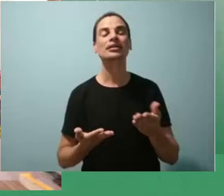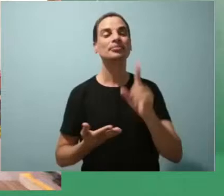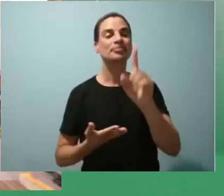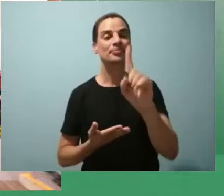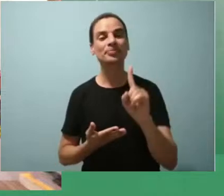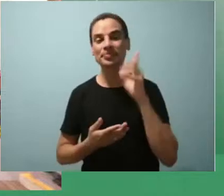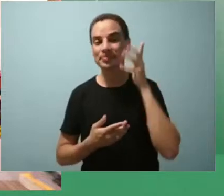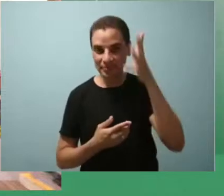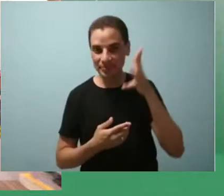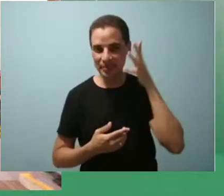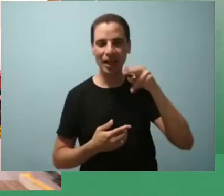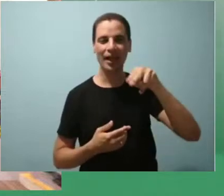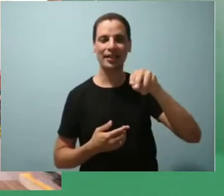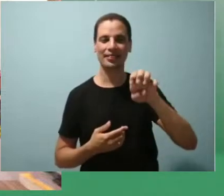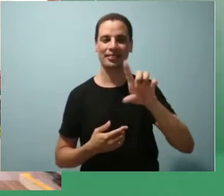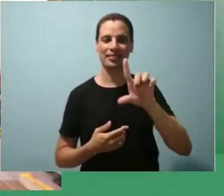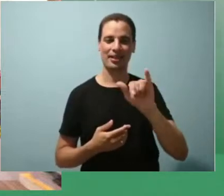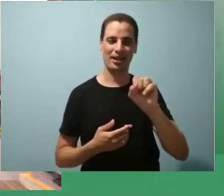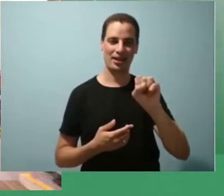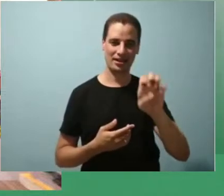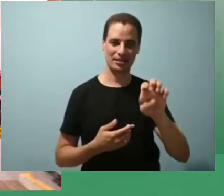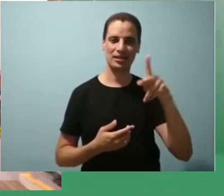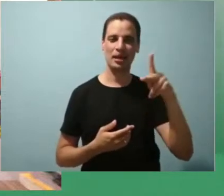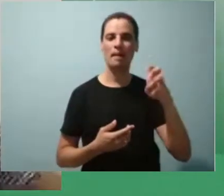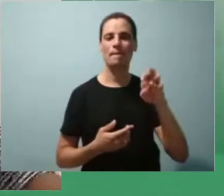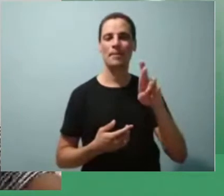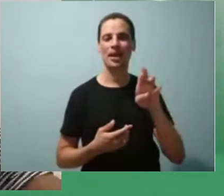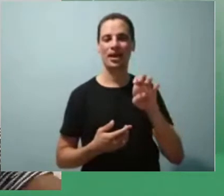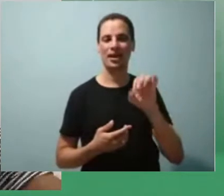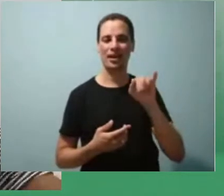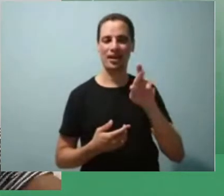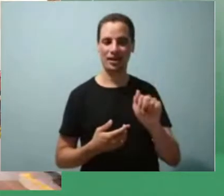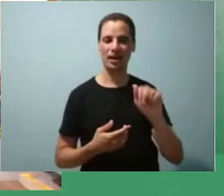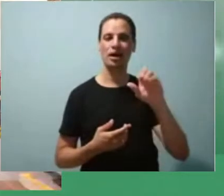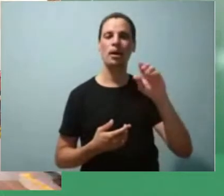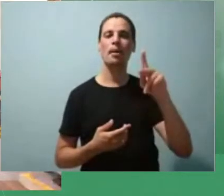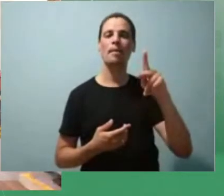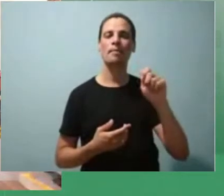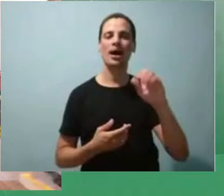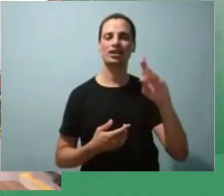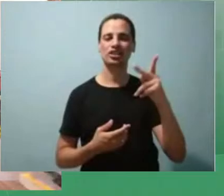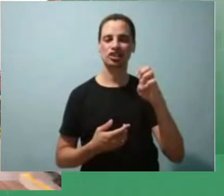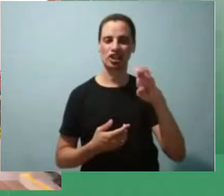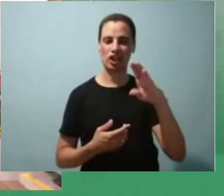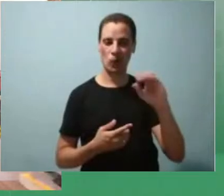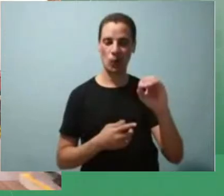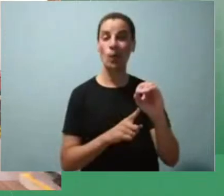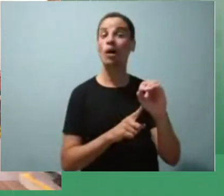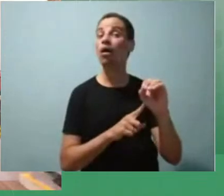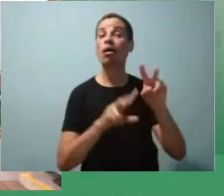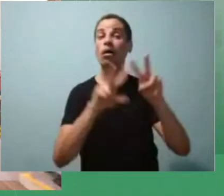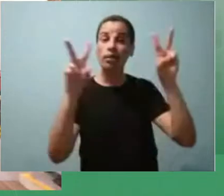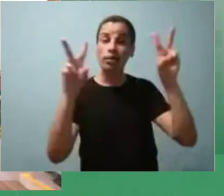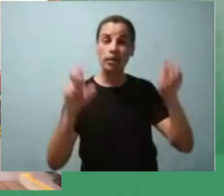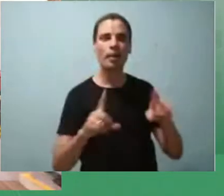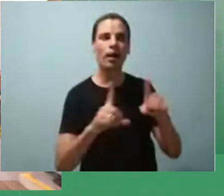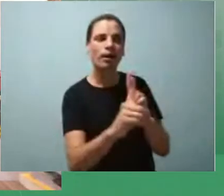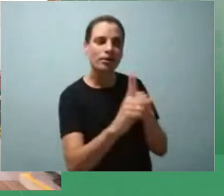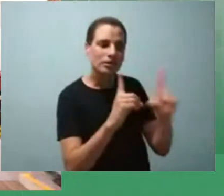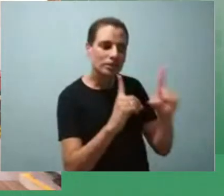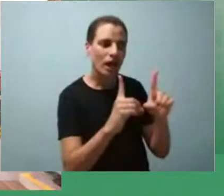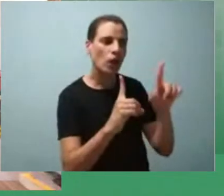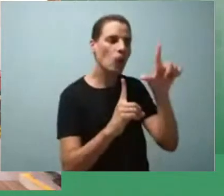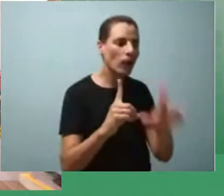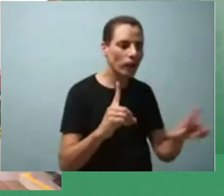a Annelise Pereira da Silva Pacheco o trabalho da Annelise intitulado Diálogo entre literatura e